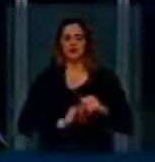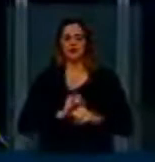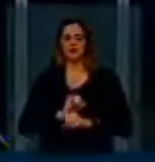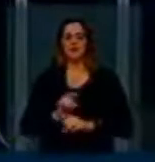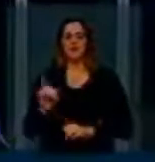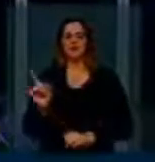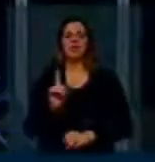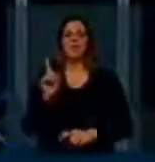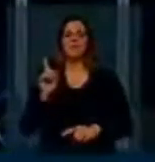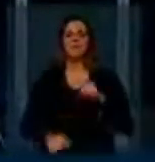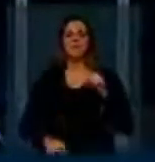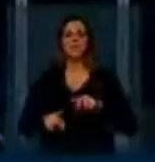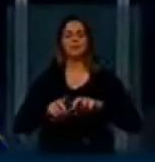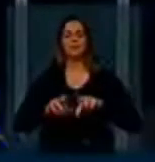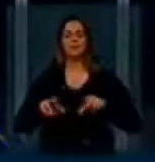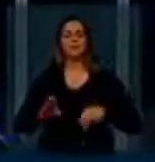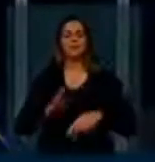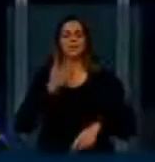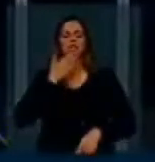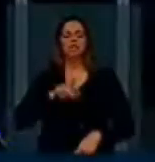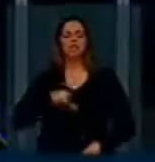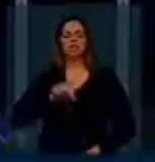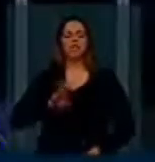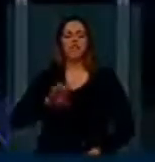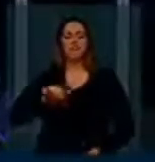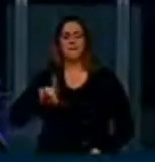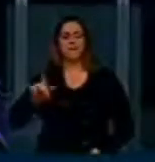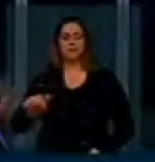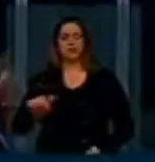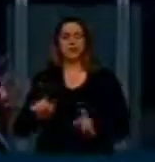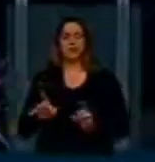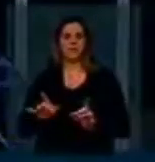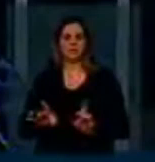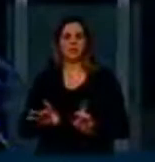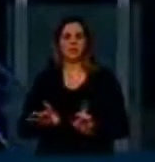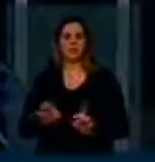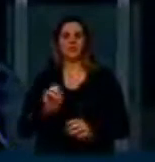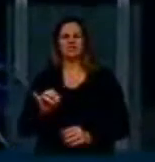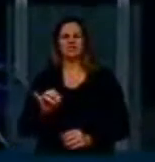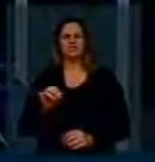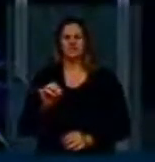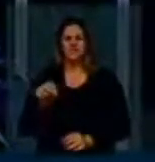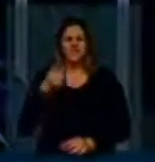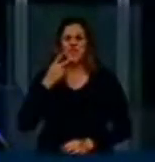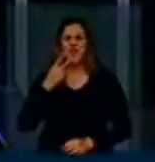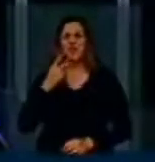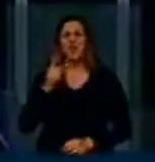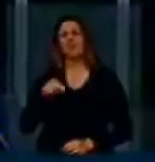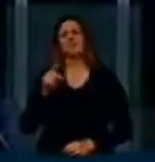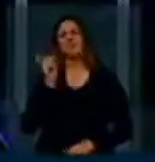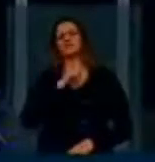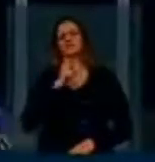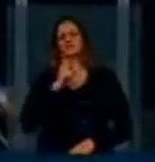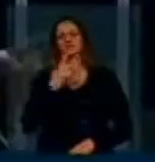na internet. Quem diz isso ou desconhece ou distorce a realidade. Agora, que o marco civil proíbe e tem que proibir